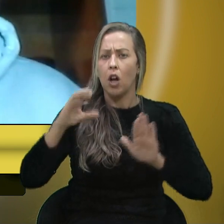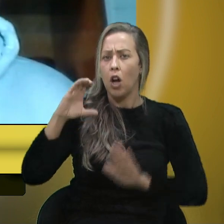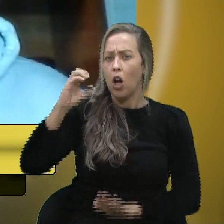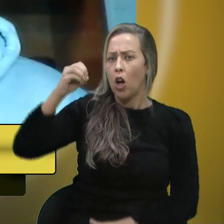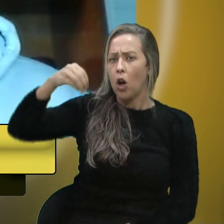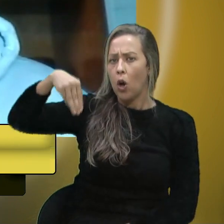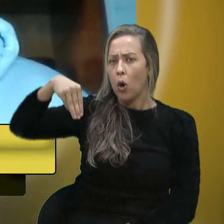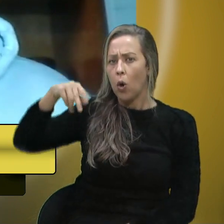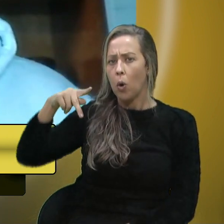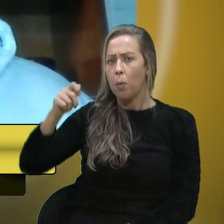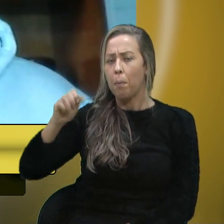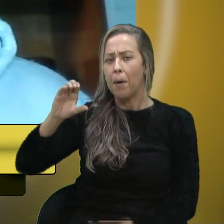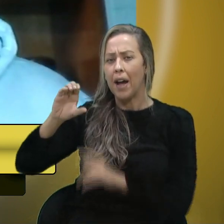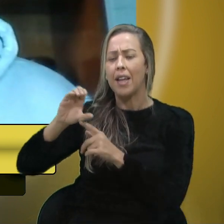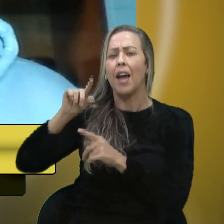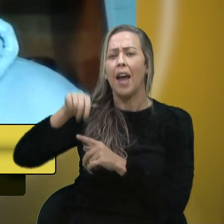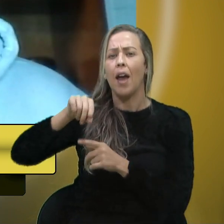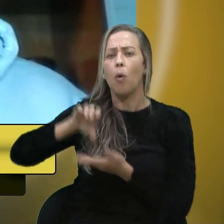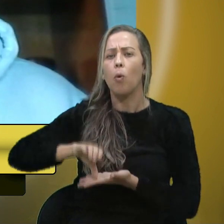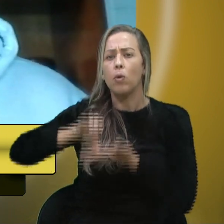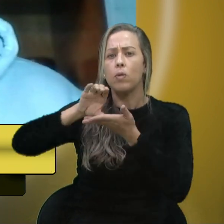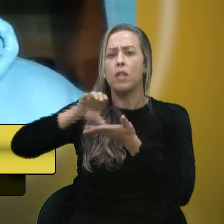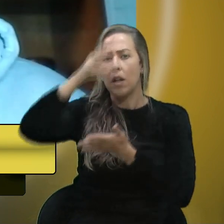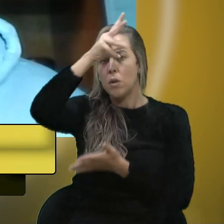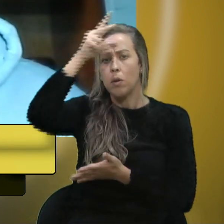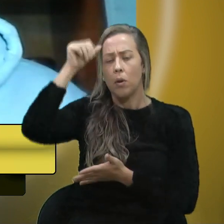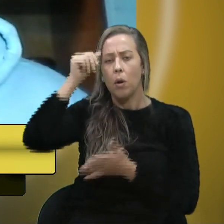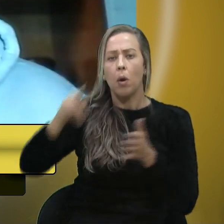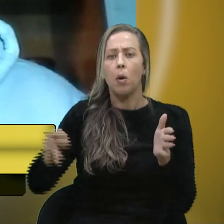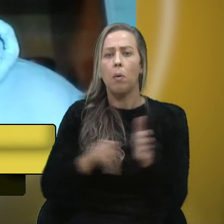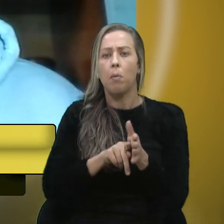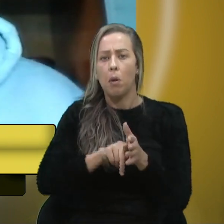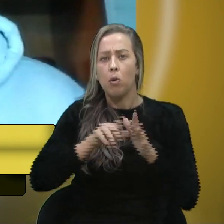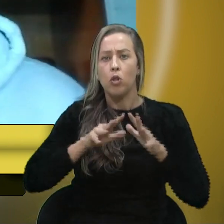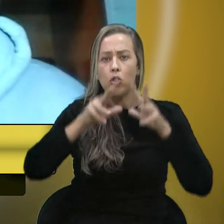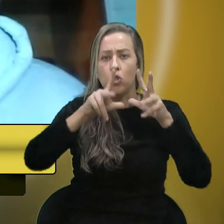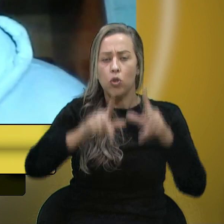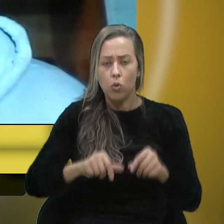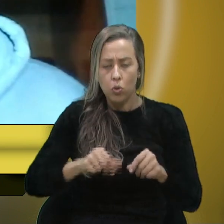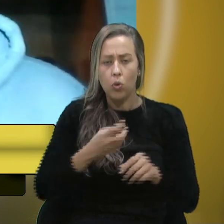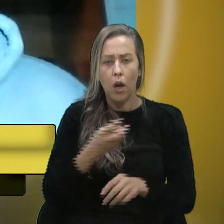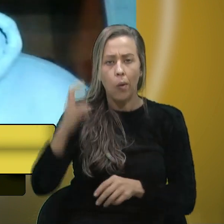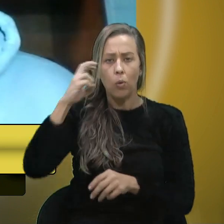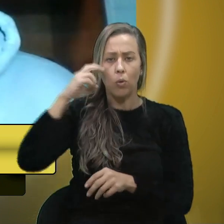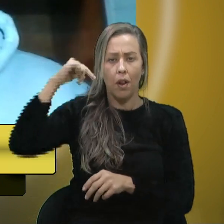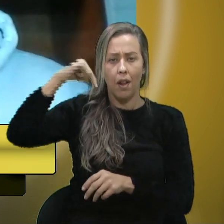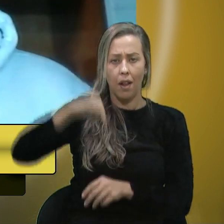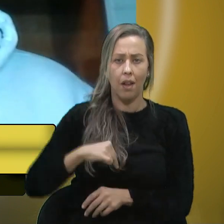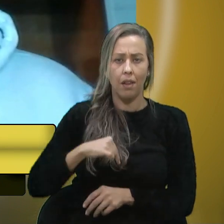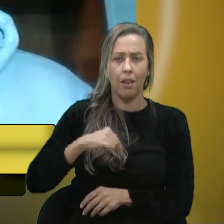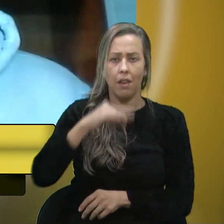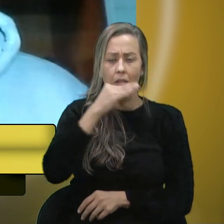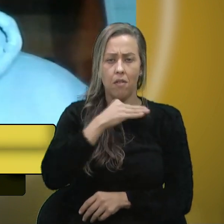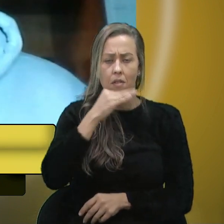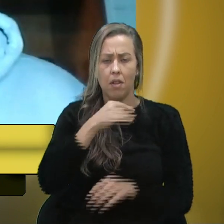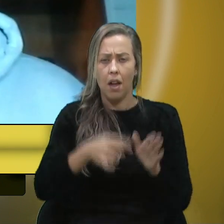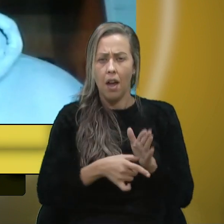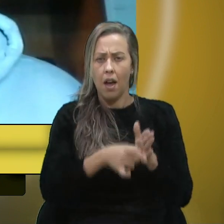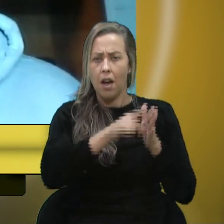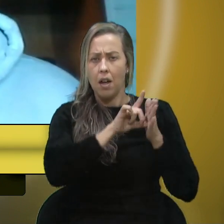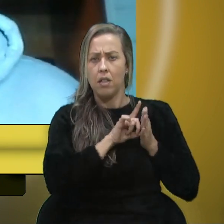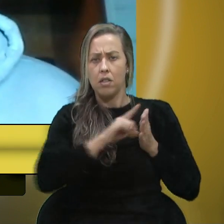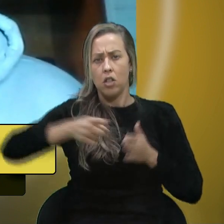que é o conselho municipal do patrimônio histórico e cultural antes nós